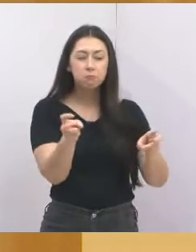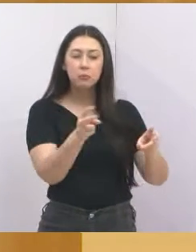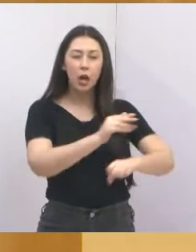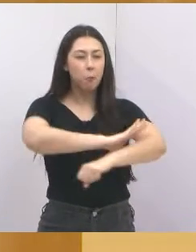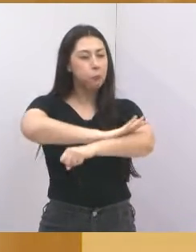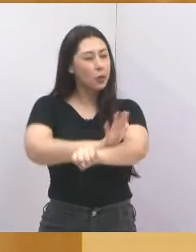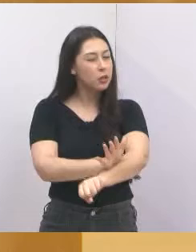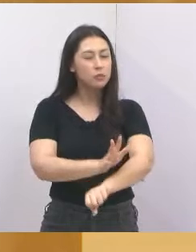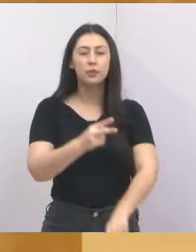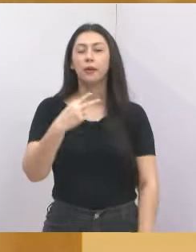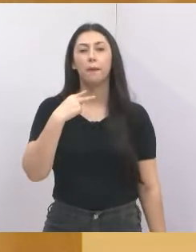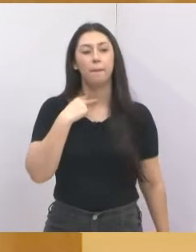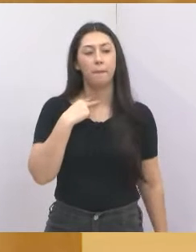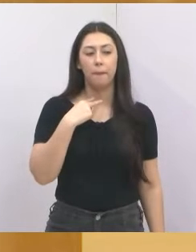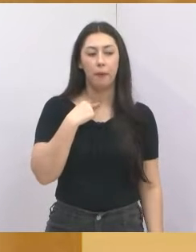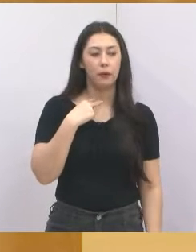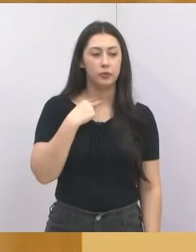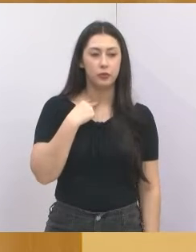fato que aconteceu aí.